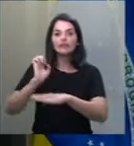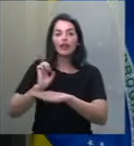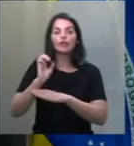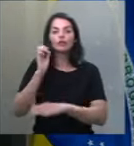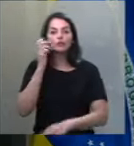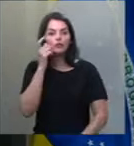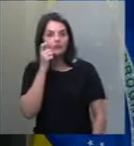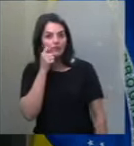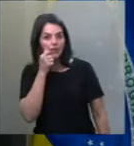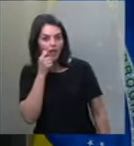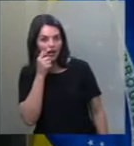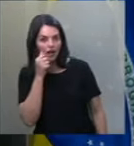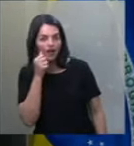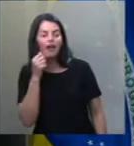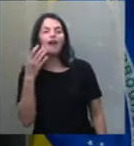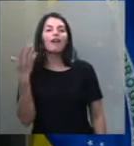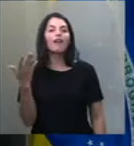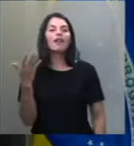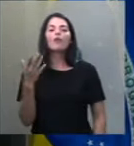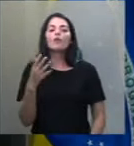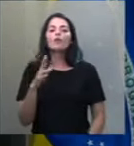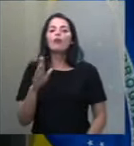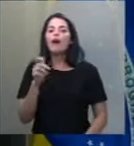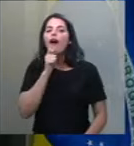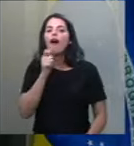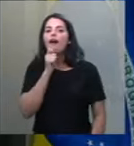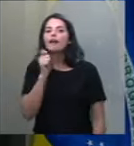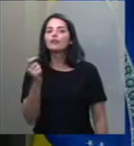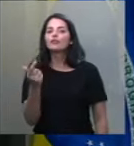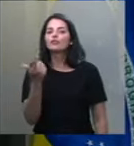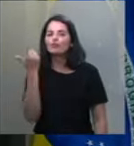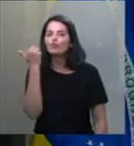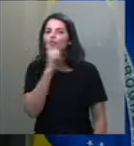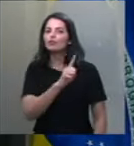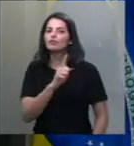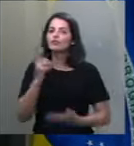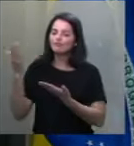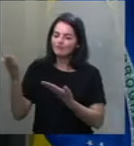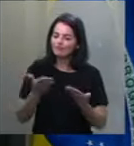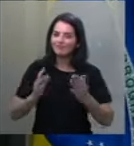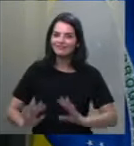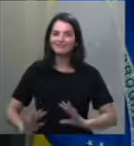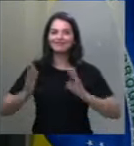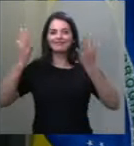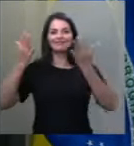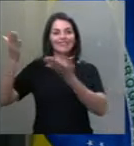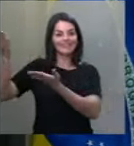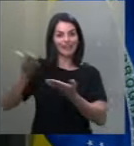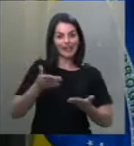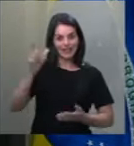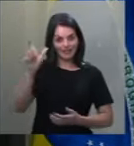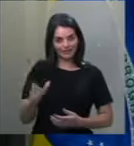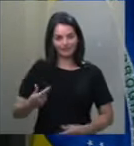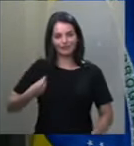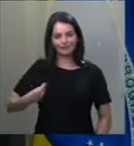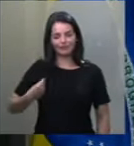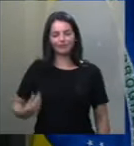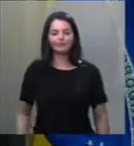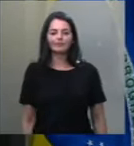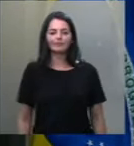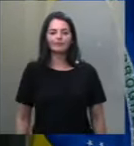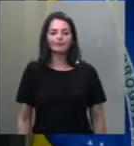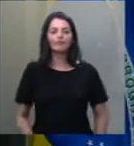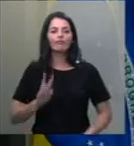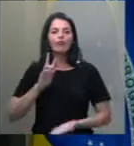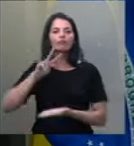tive ainda a oportunidade de celebrar a chegada dele nessa casa. Senhor presidente, eu vim falar